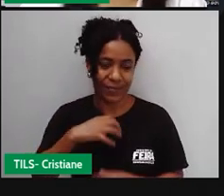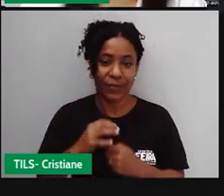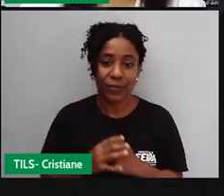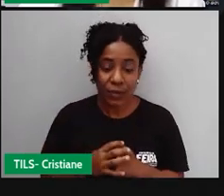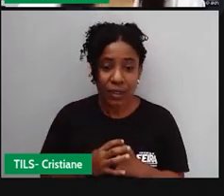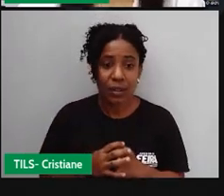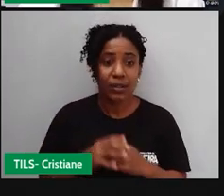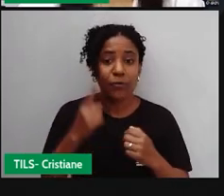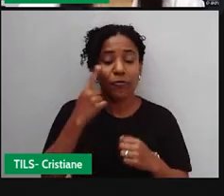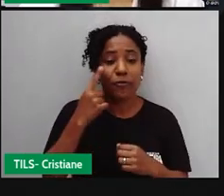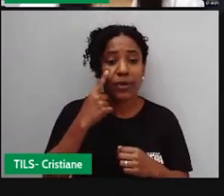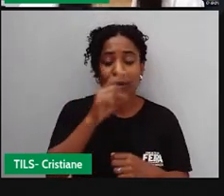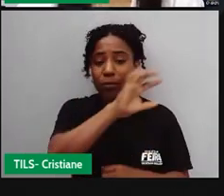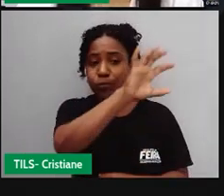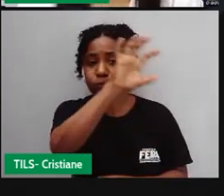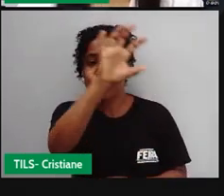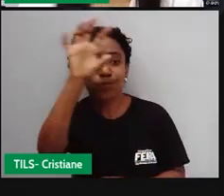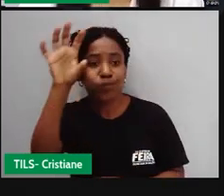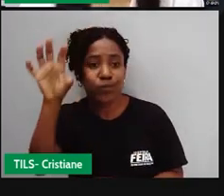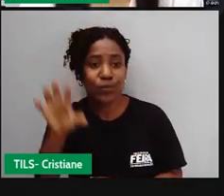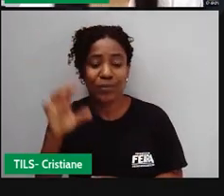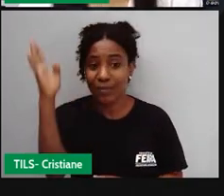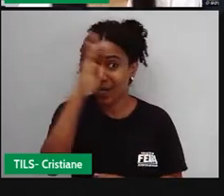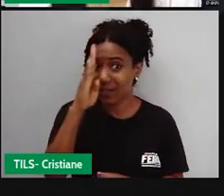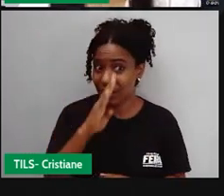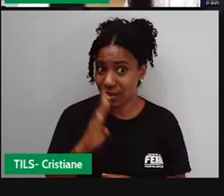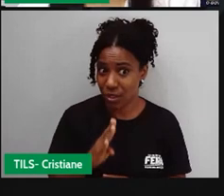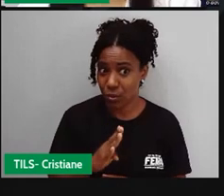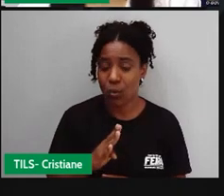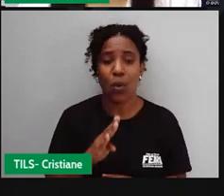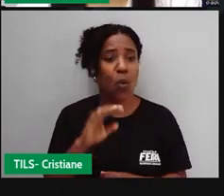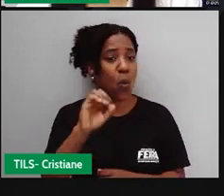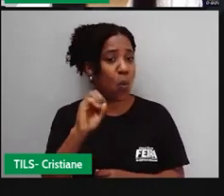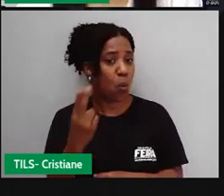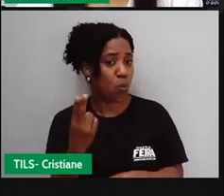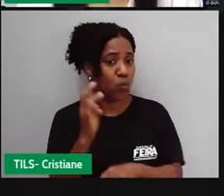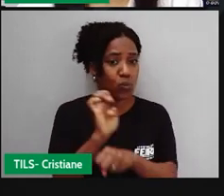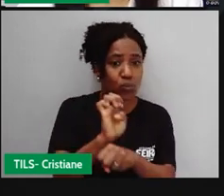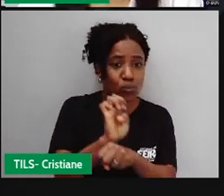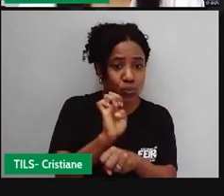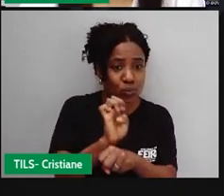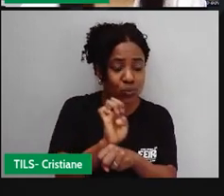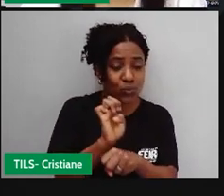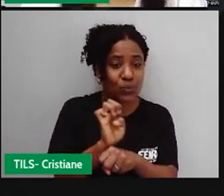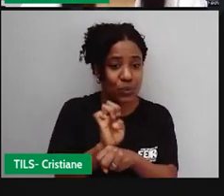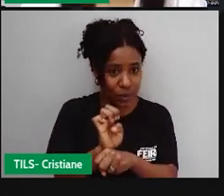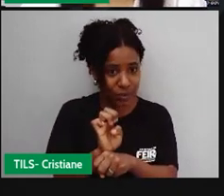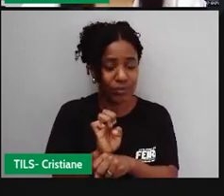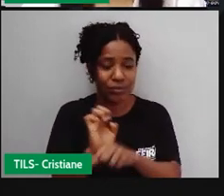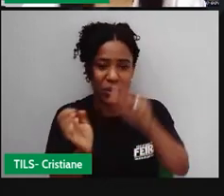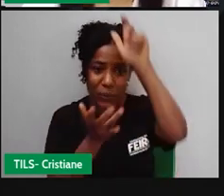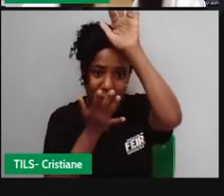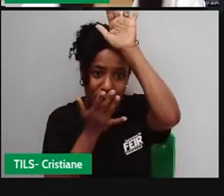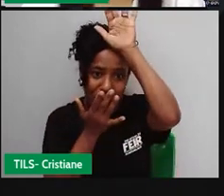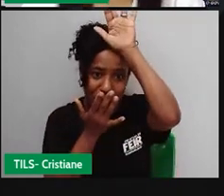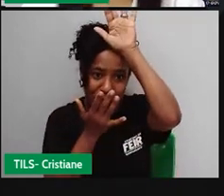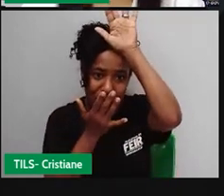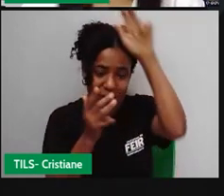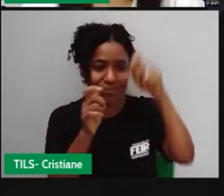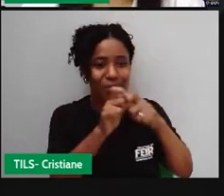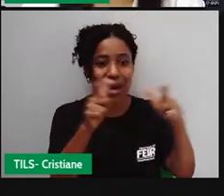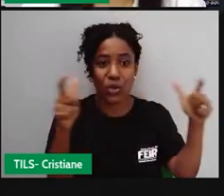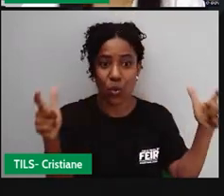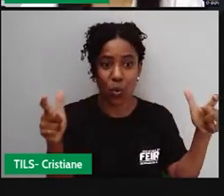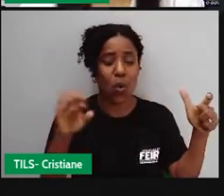regiões no Brasil onde domina a etnia indígena, onde existe um maior número aí de descendentes